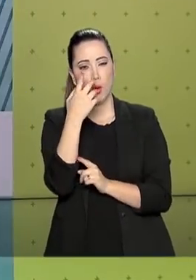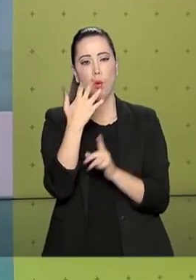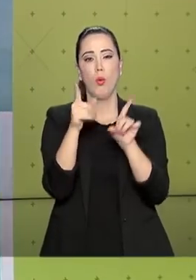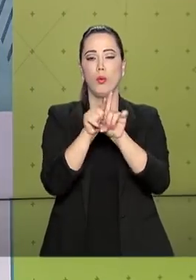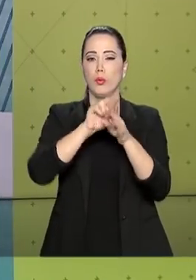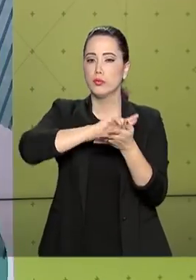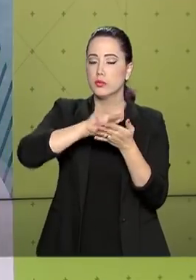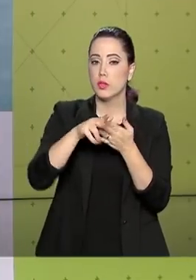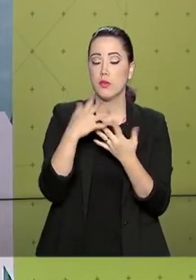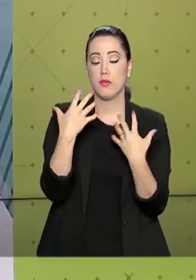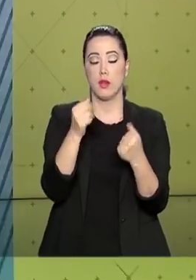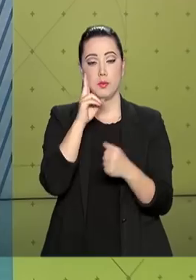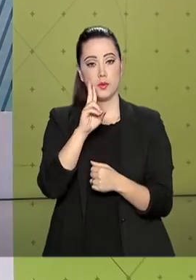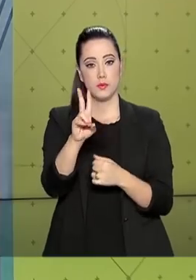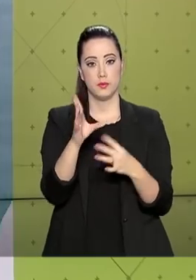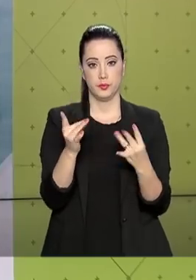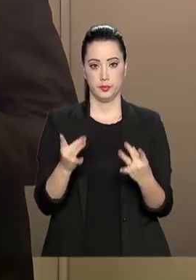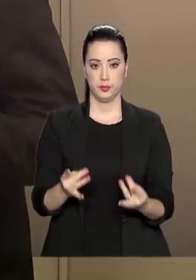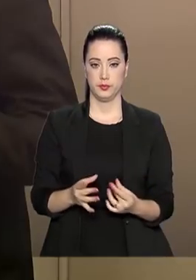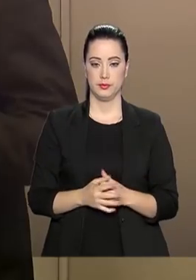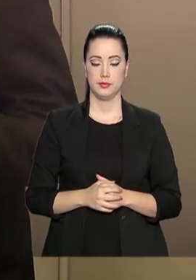Ferraz foi conhecer de perto.